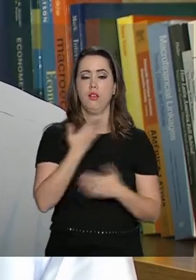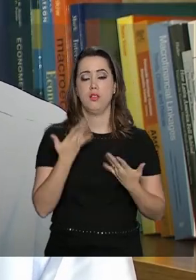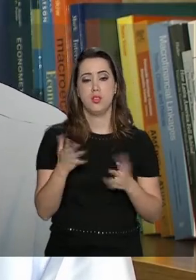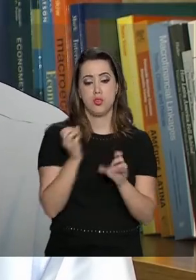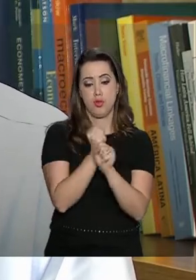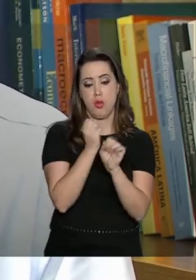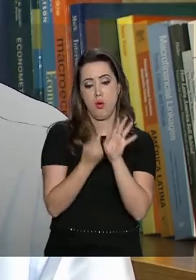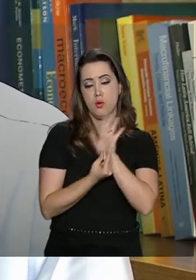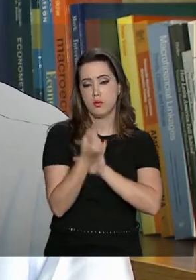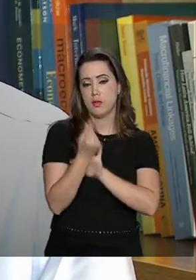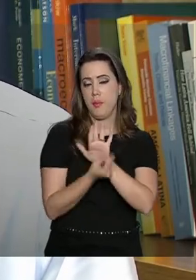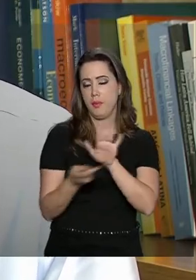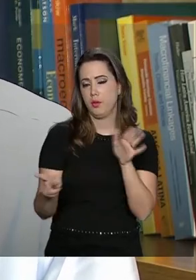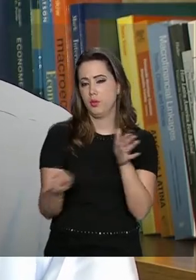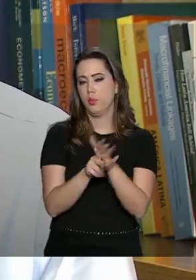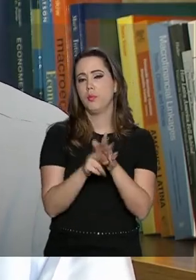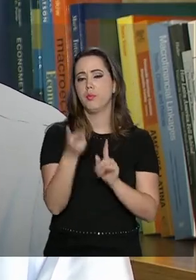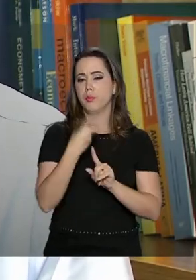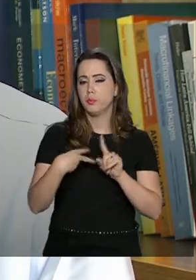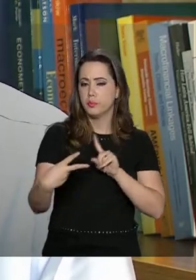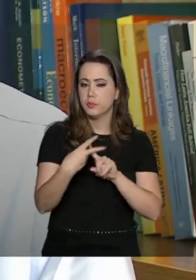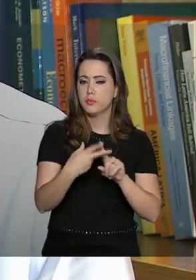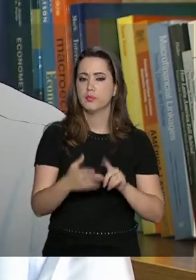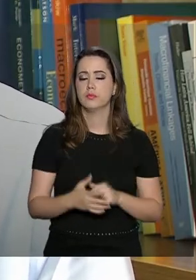sustentabilidade do regime previdenciário brasileiro. ser de